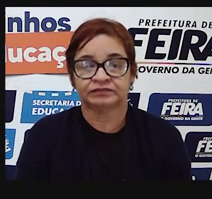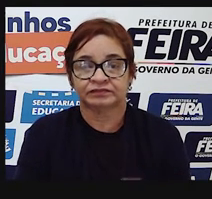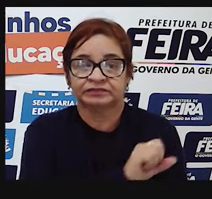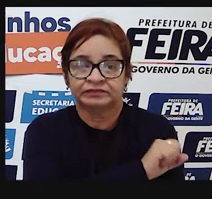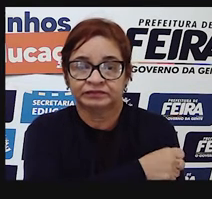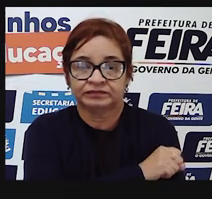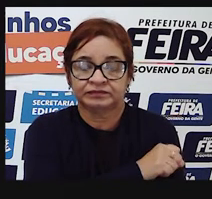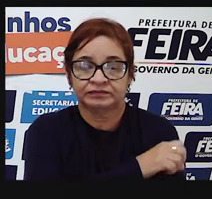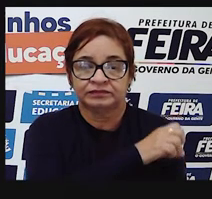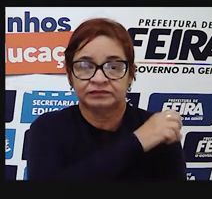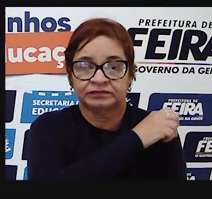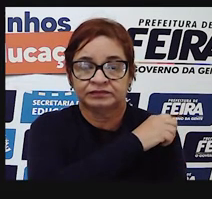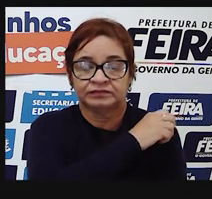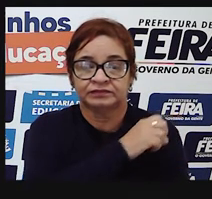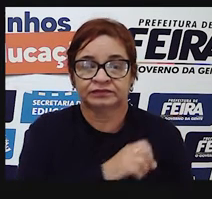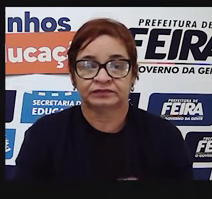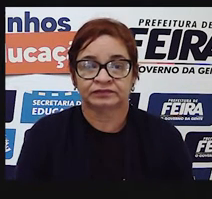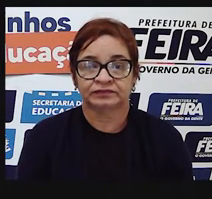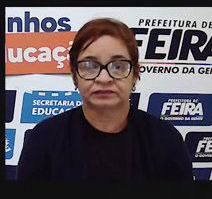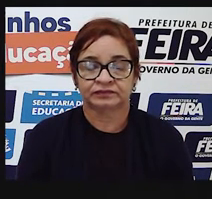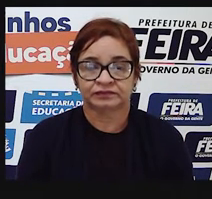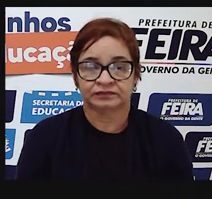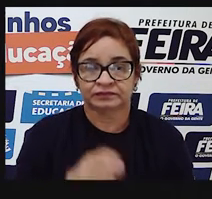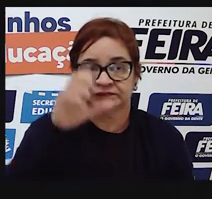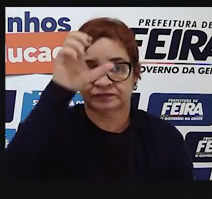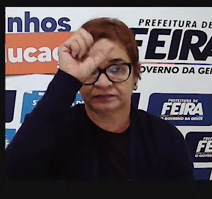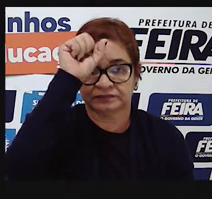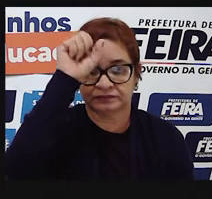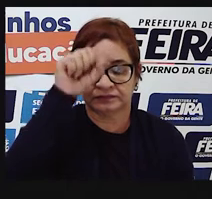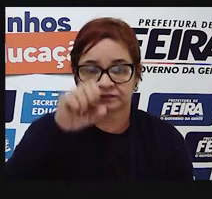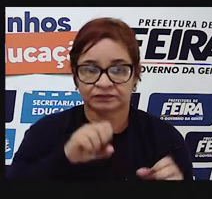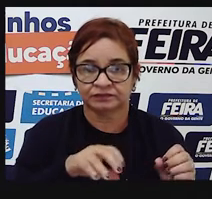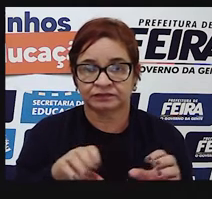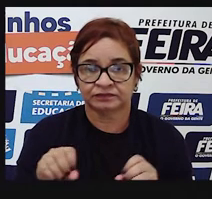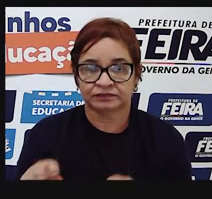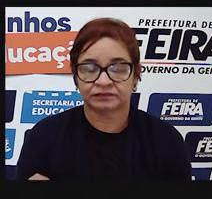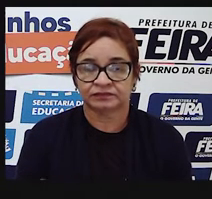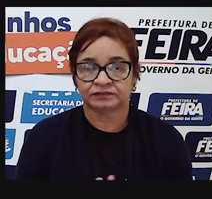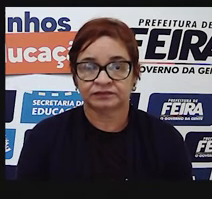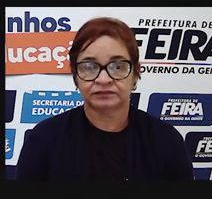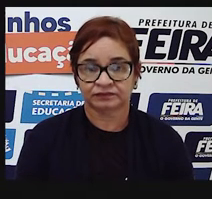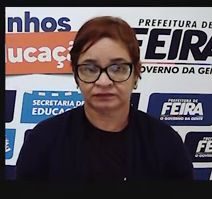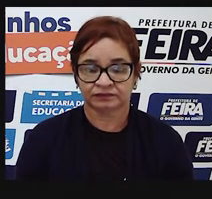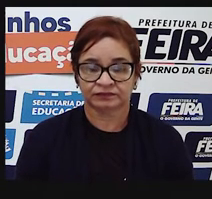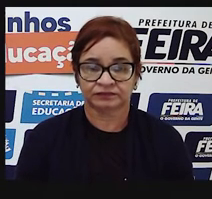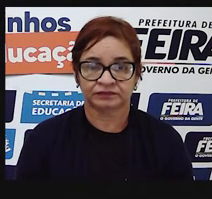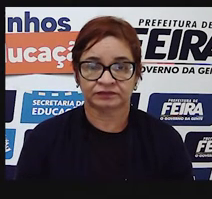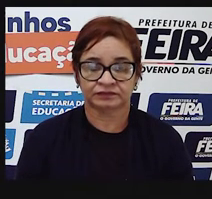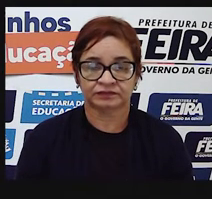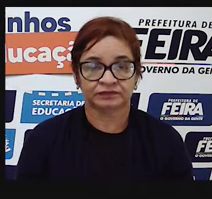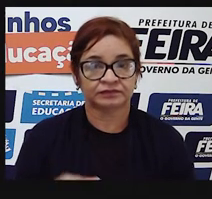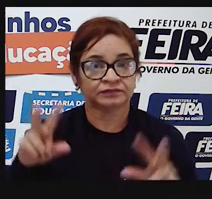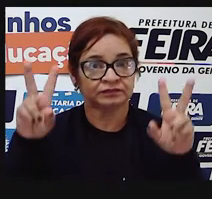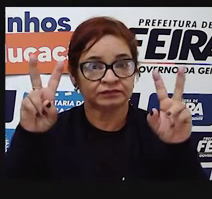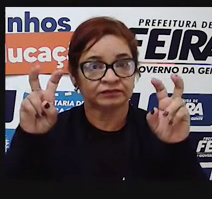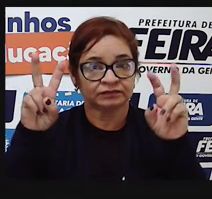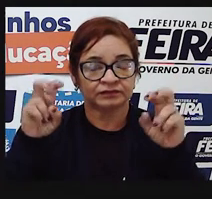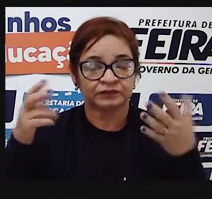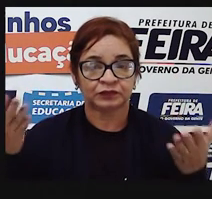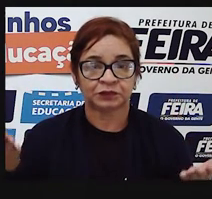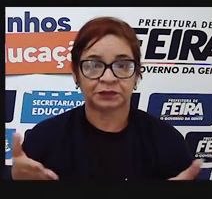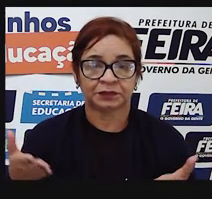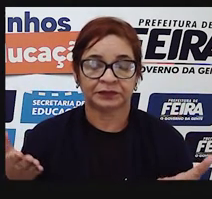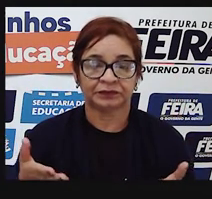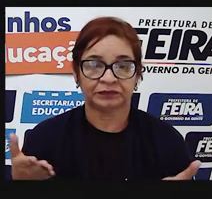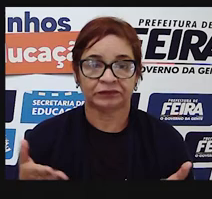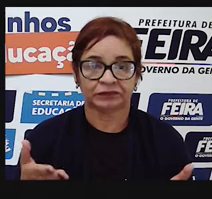o nono ano. E o que vamos aprender? Qual será a habilidade que vamos aprender hoje em